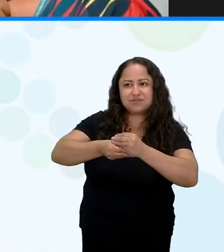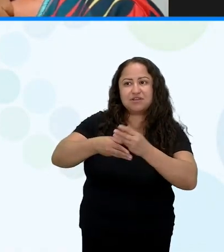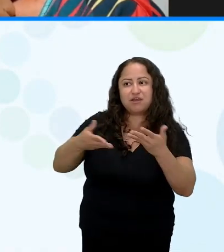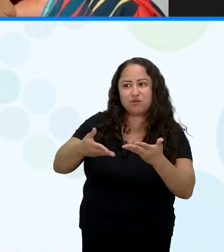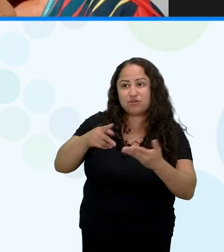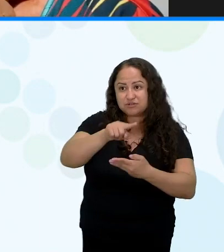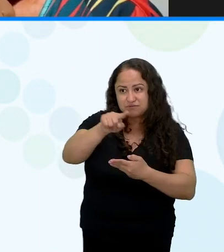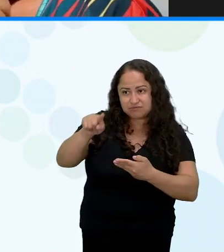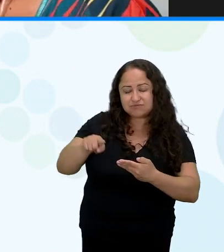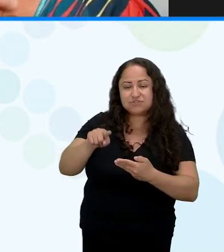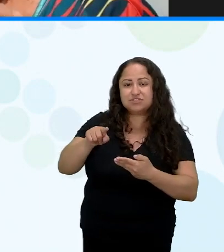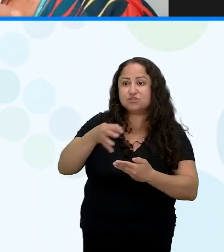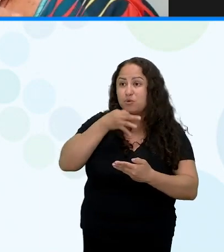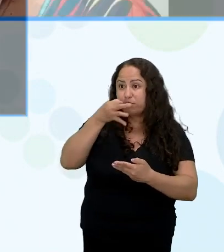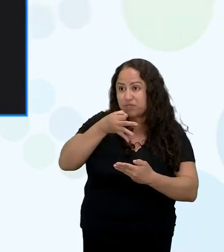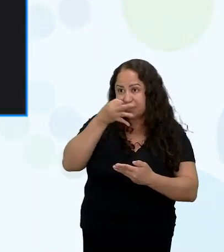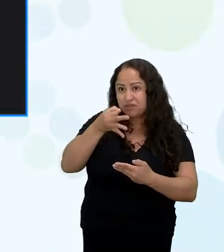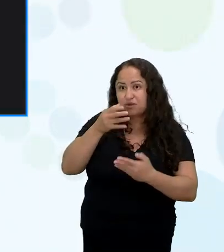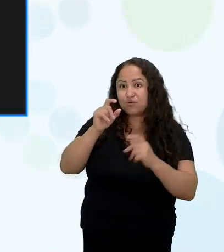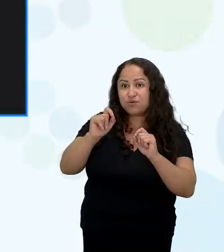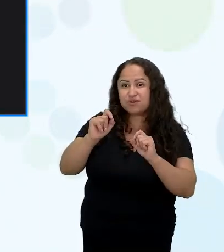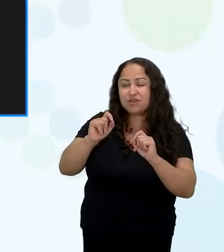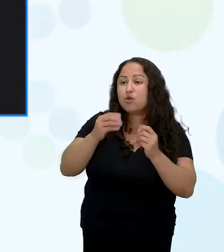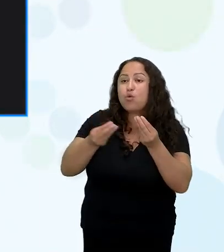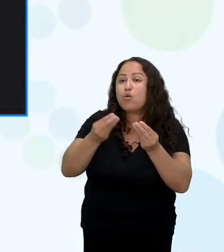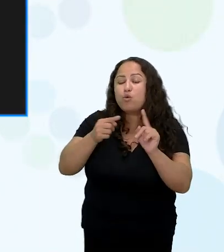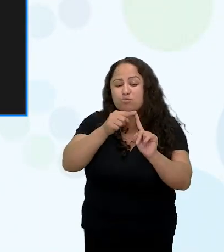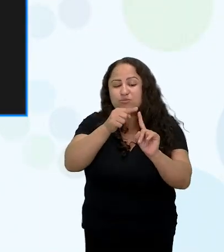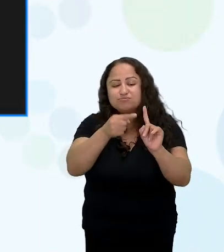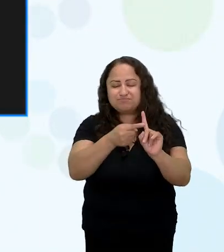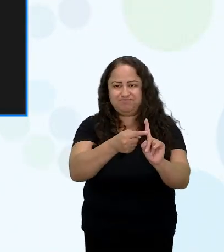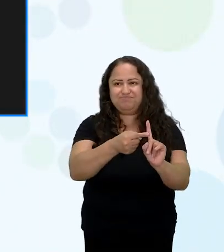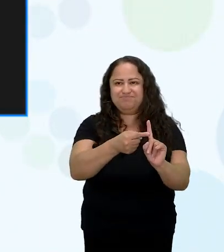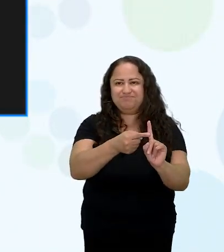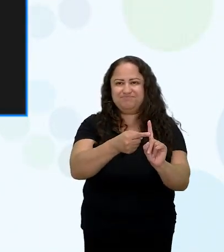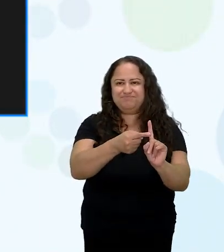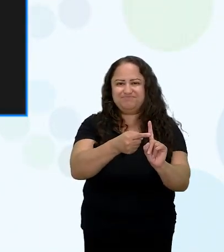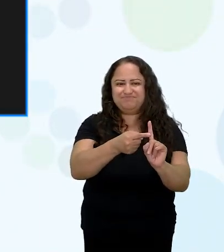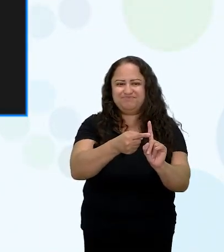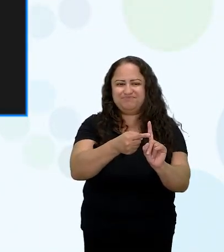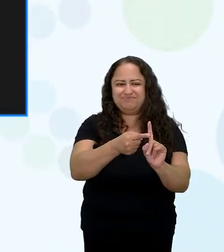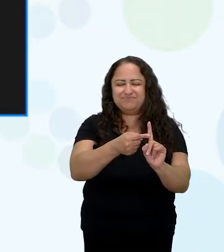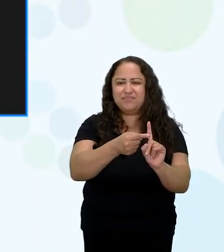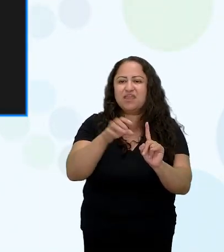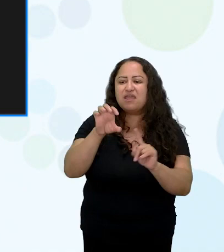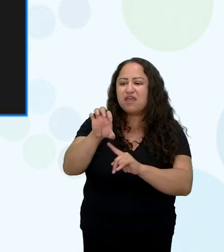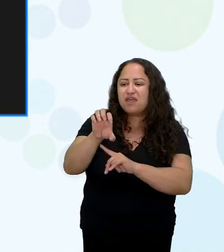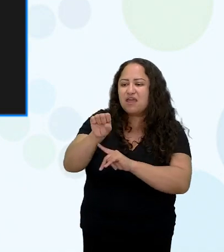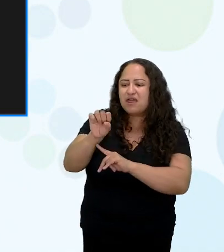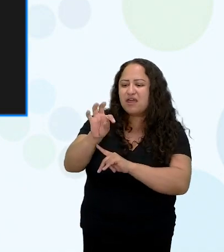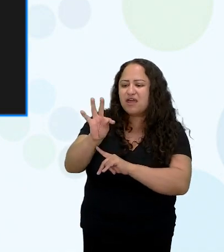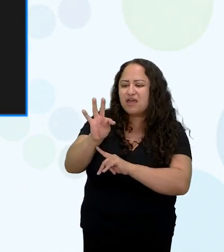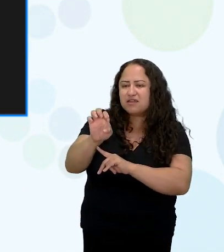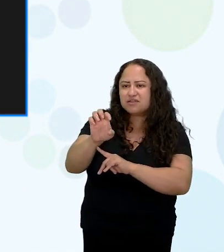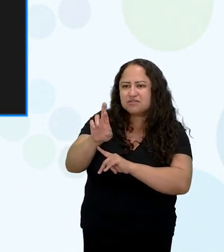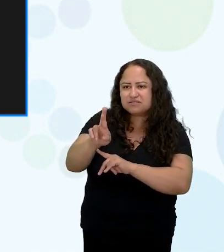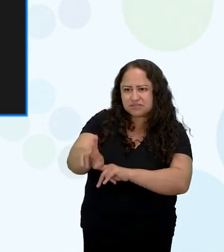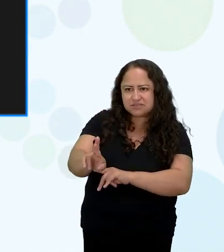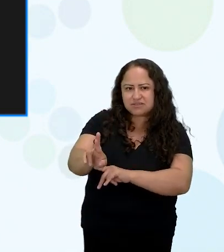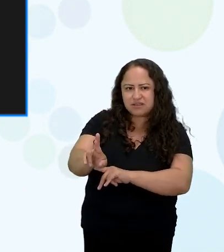e na questão da gravidez e a Esther ela se